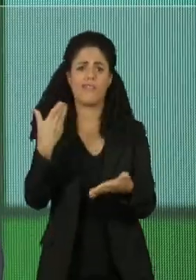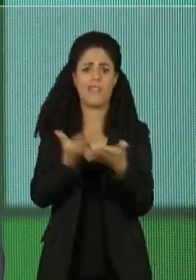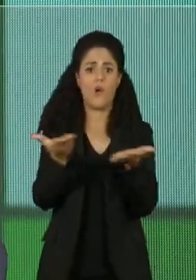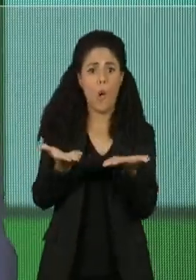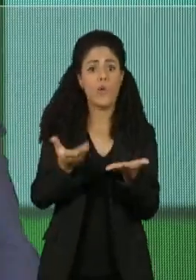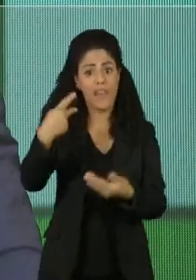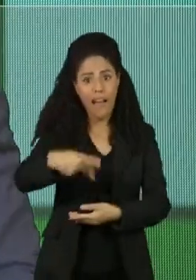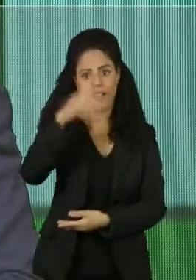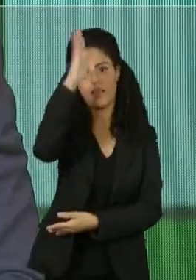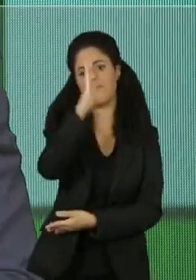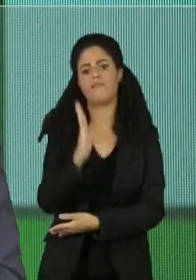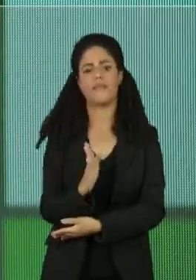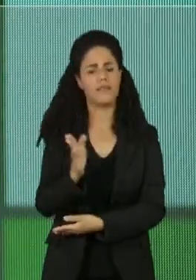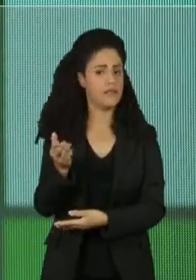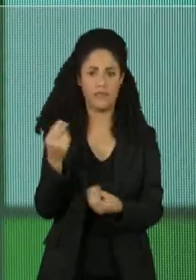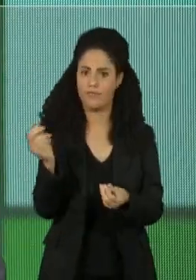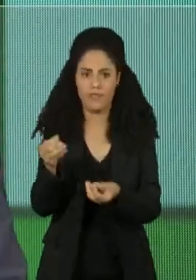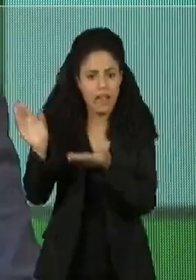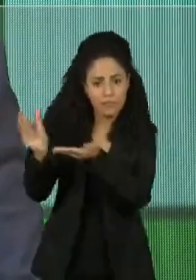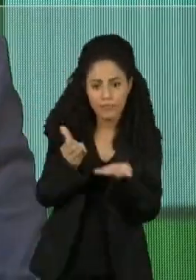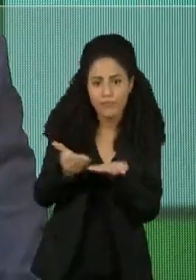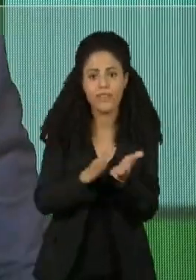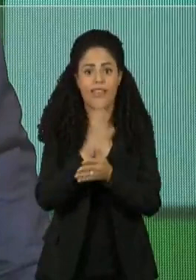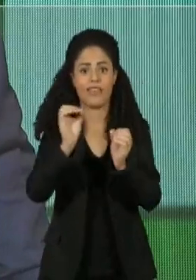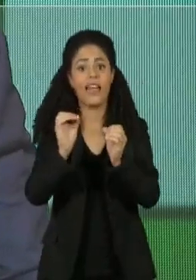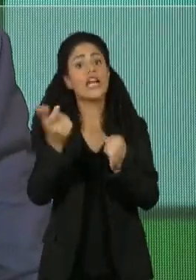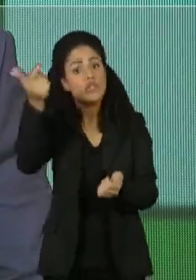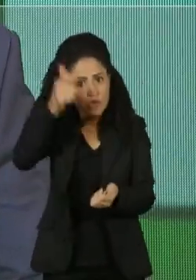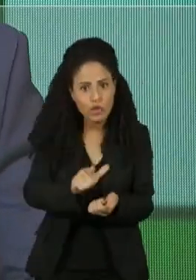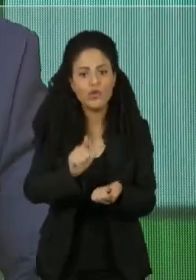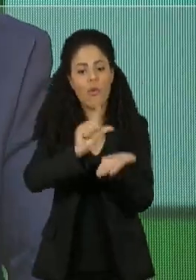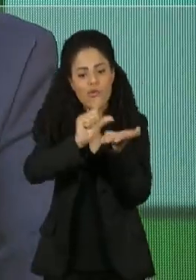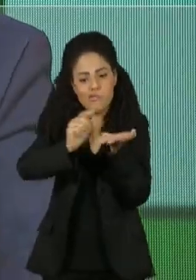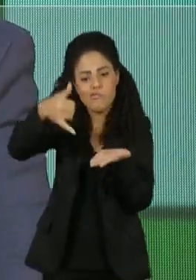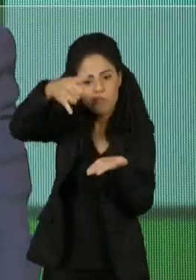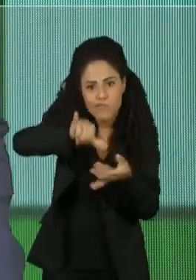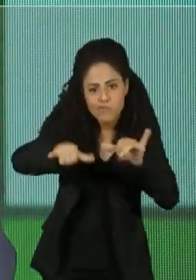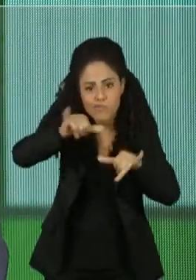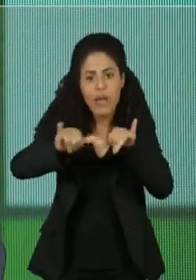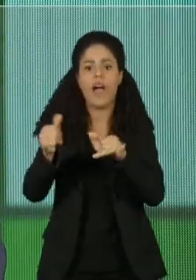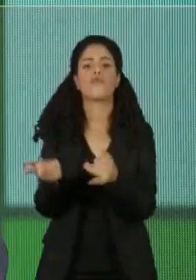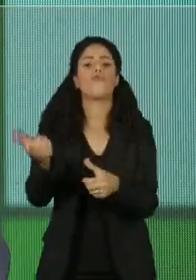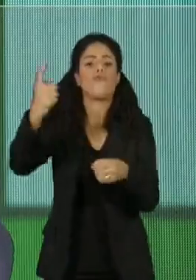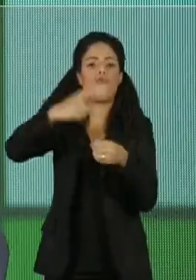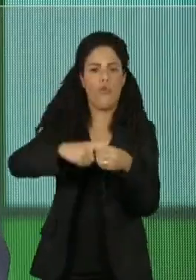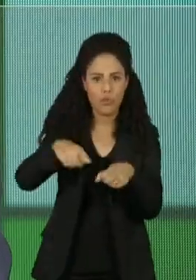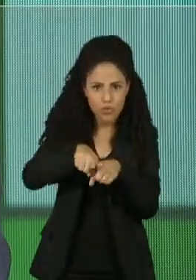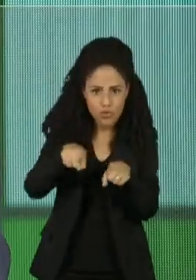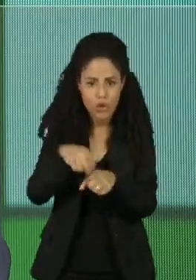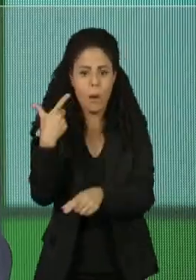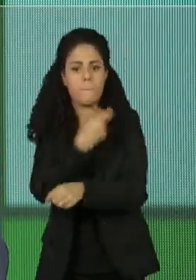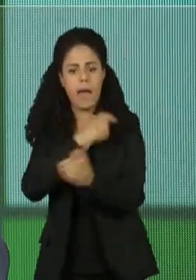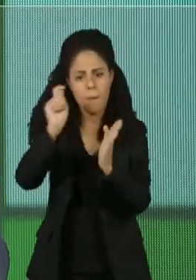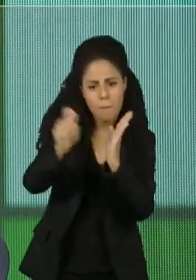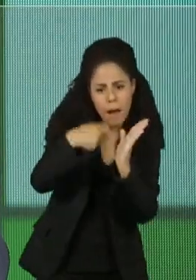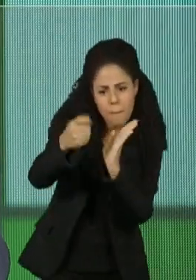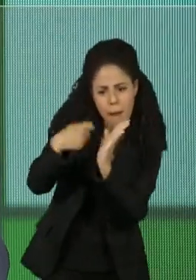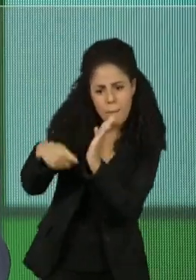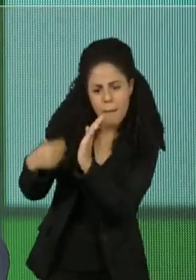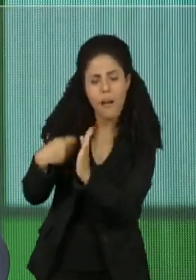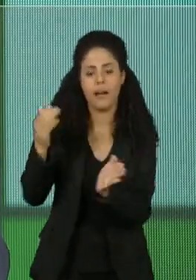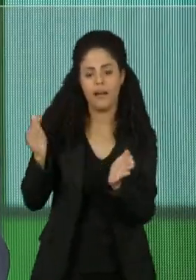território nacional. E pela primeira vez a gente voltou a fabricar graças a esse contrato. Assinamos outros contratos no decorrer de